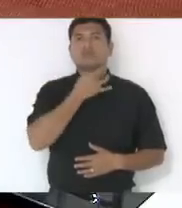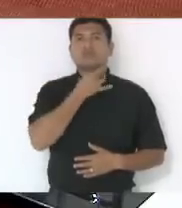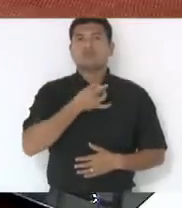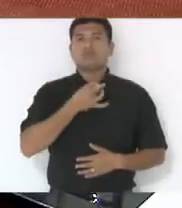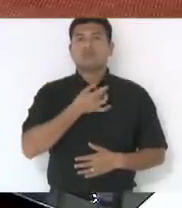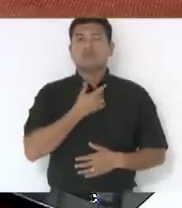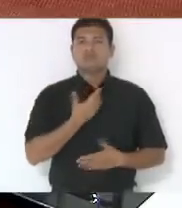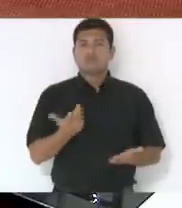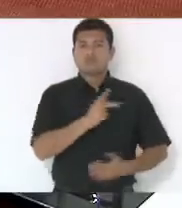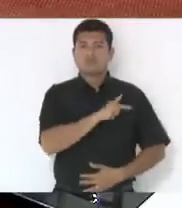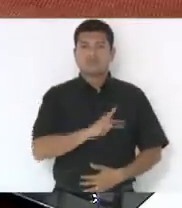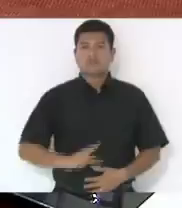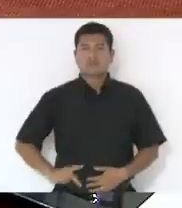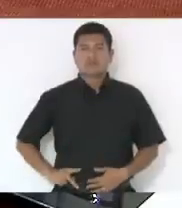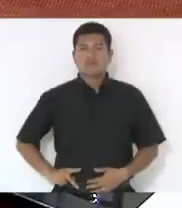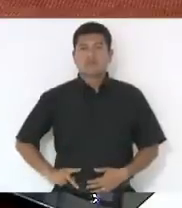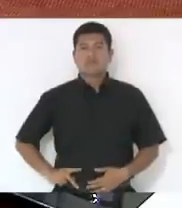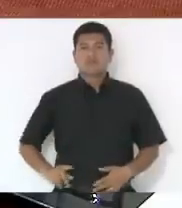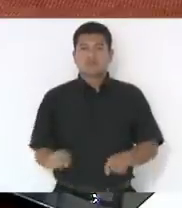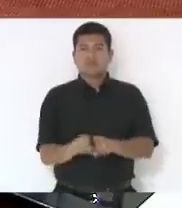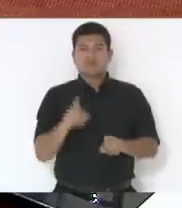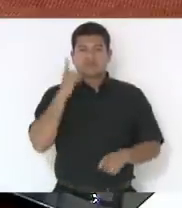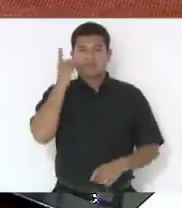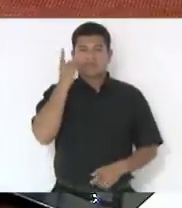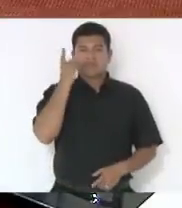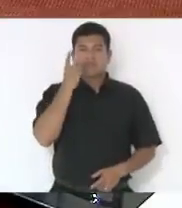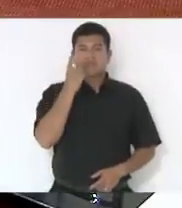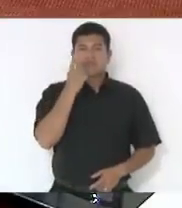presidente, senhores deputados,